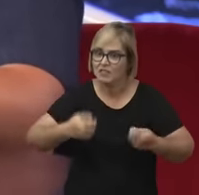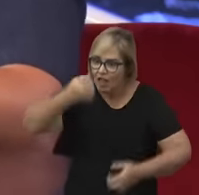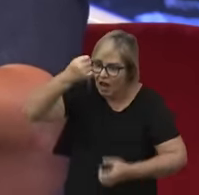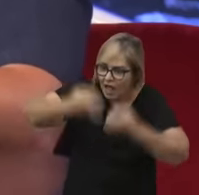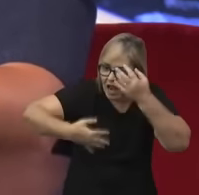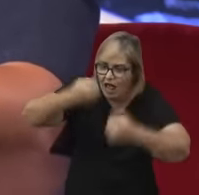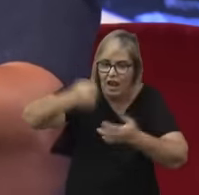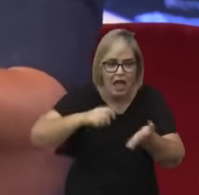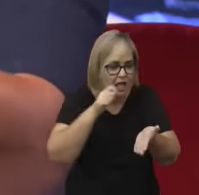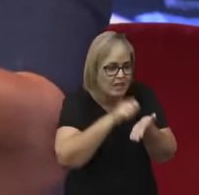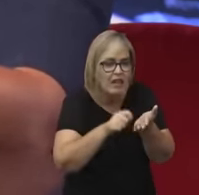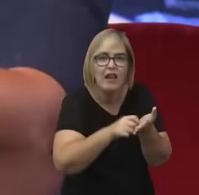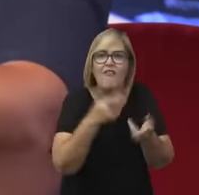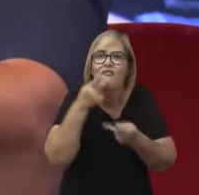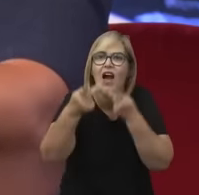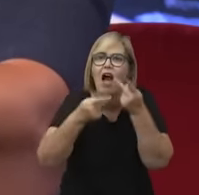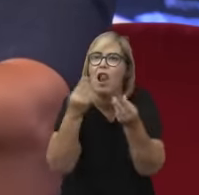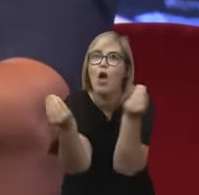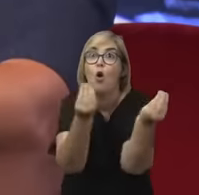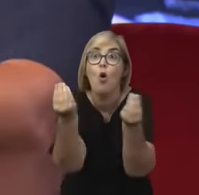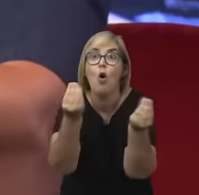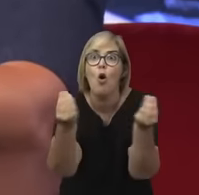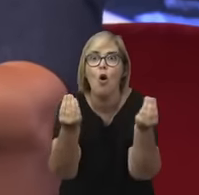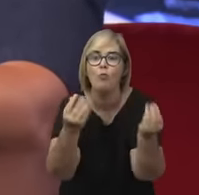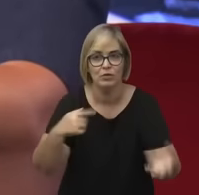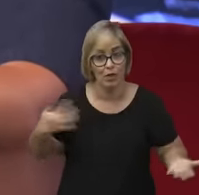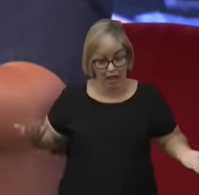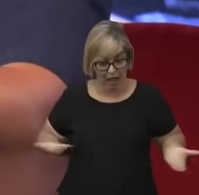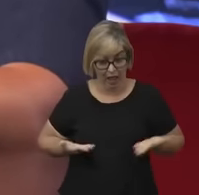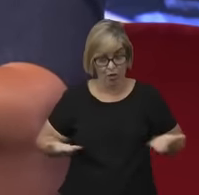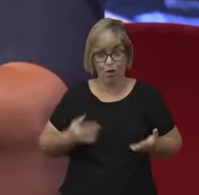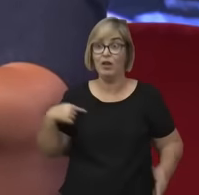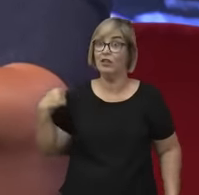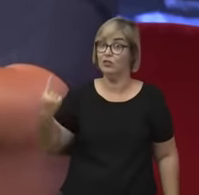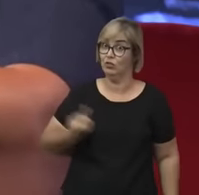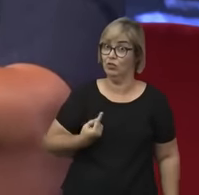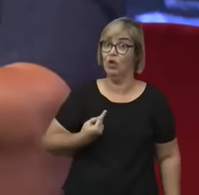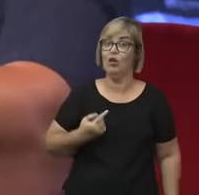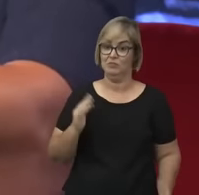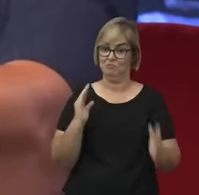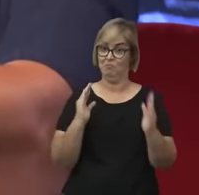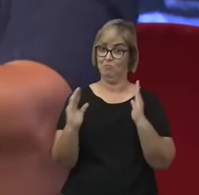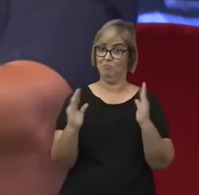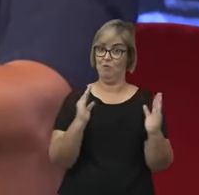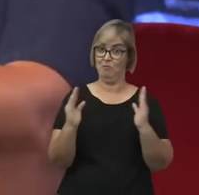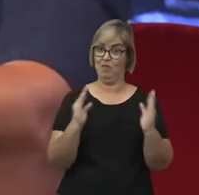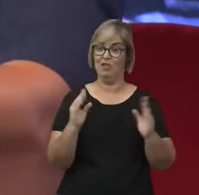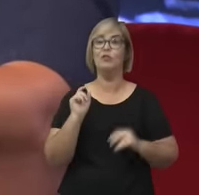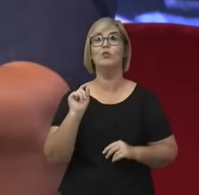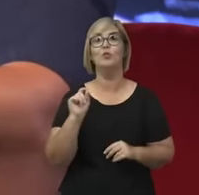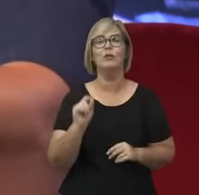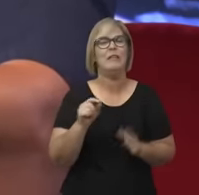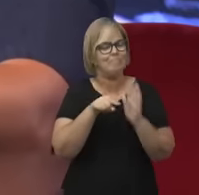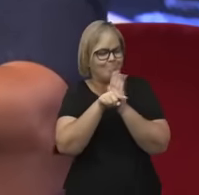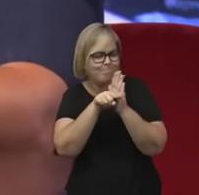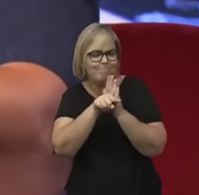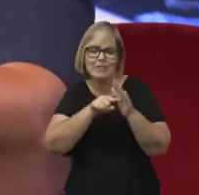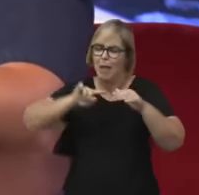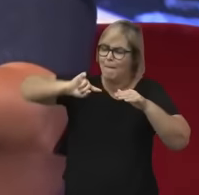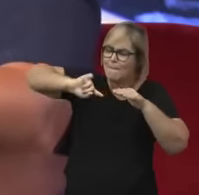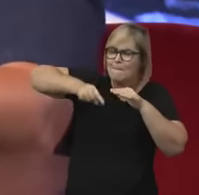nomes. Então, gente está nesse momento, eu acho, eu considero, que é o momento de pesquisar as obras,